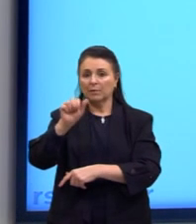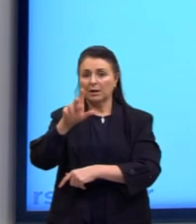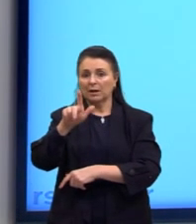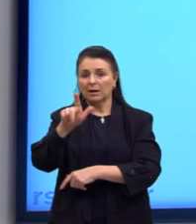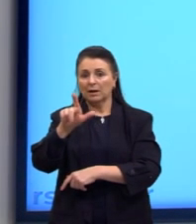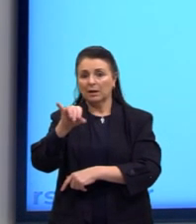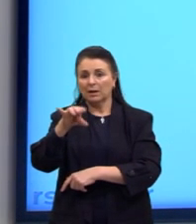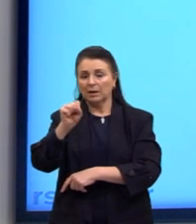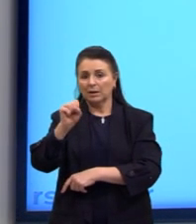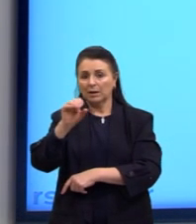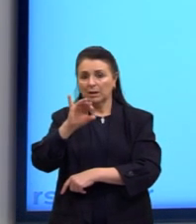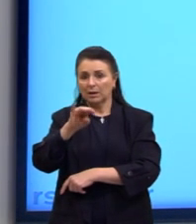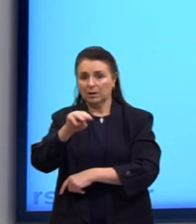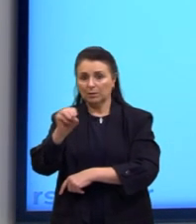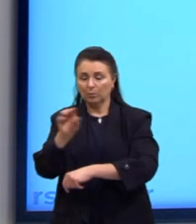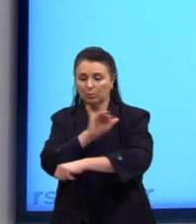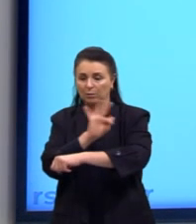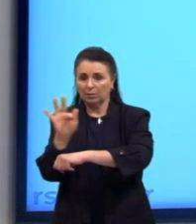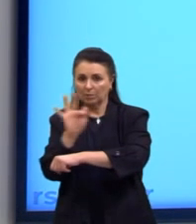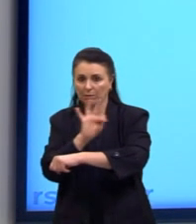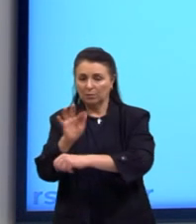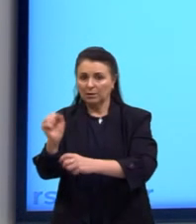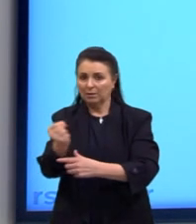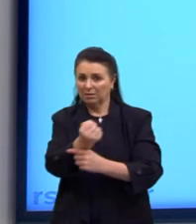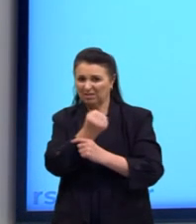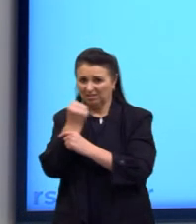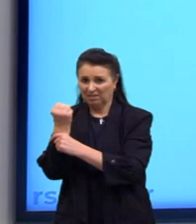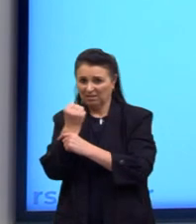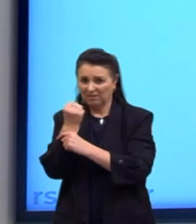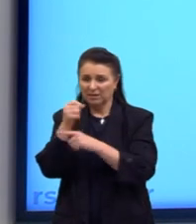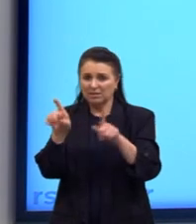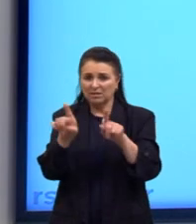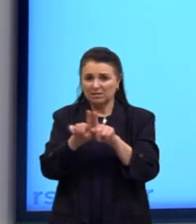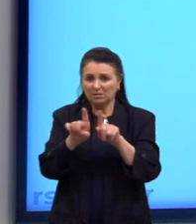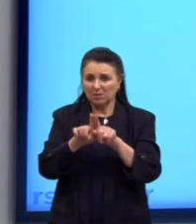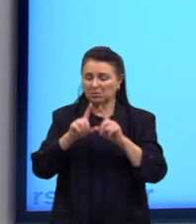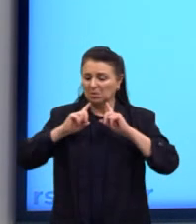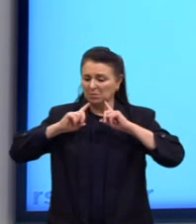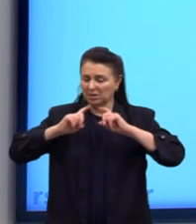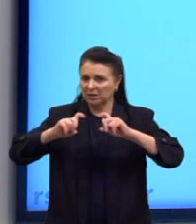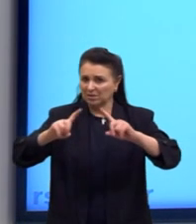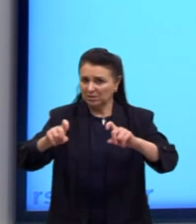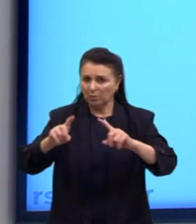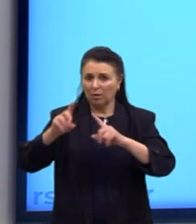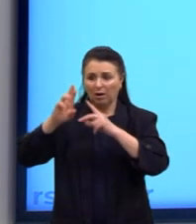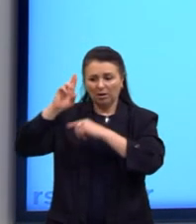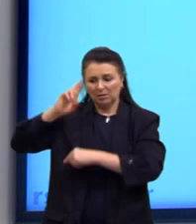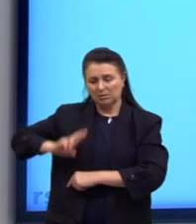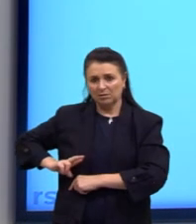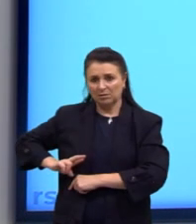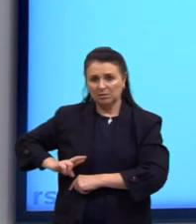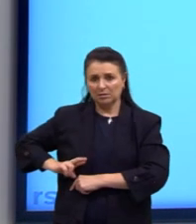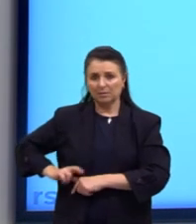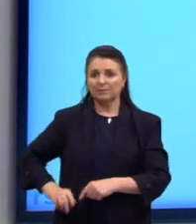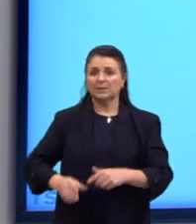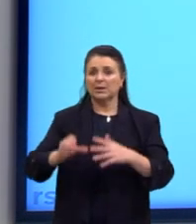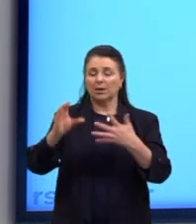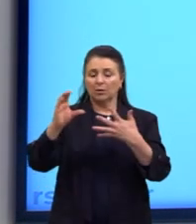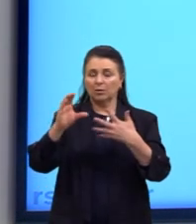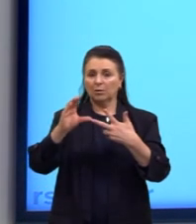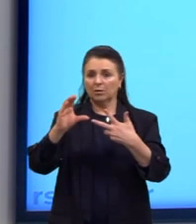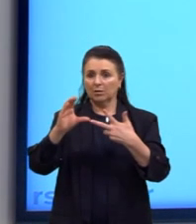responsável pela defesa de uma matematização. Também não, ele está criticando essa racionalização. Alternativa C,